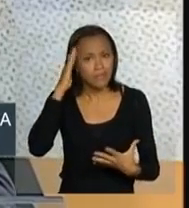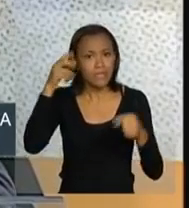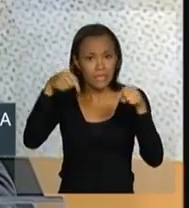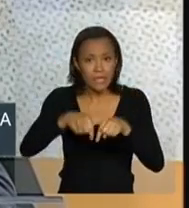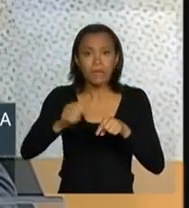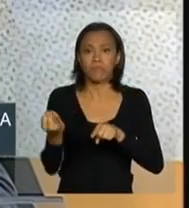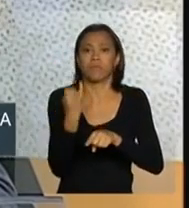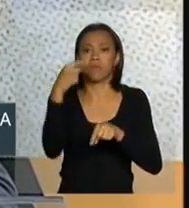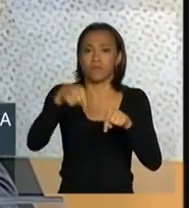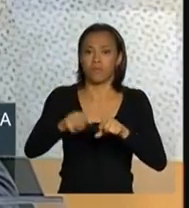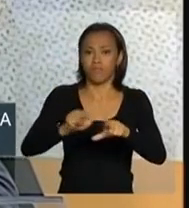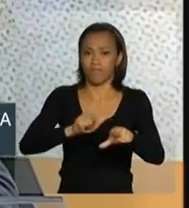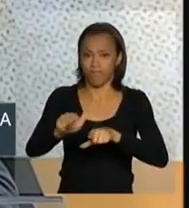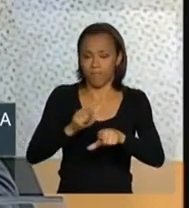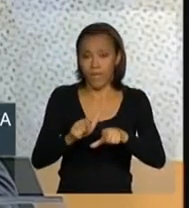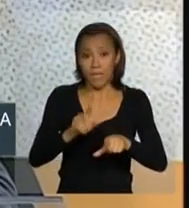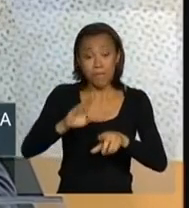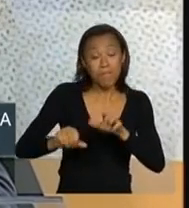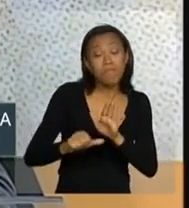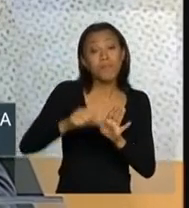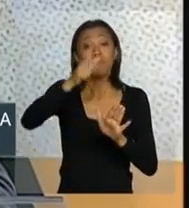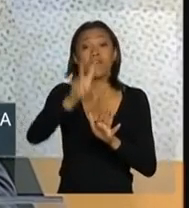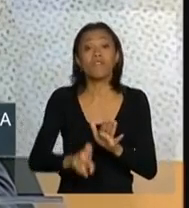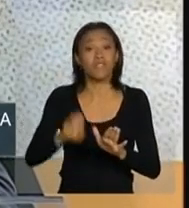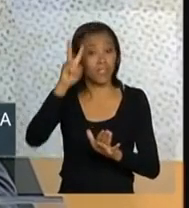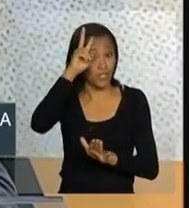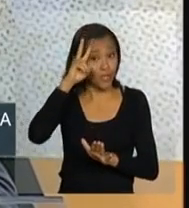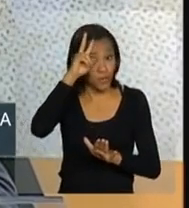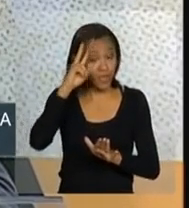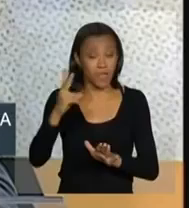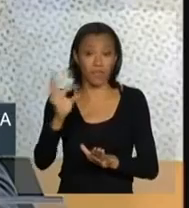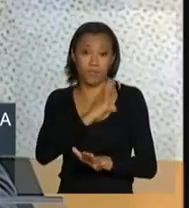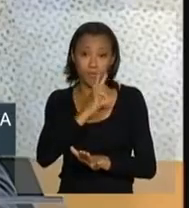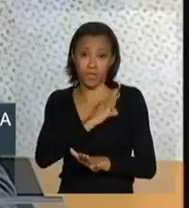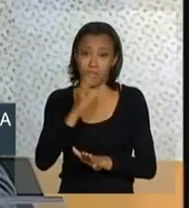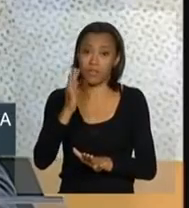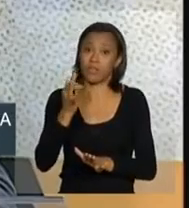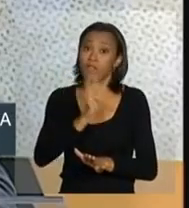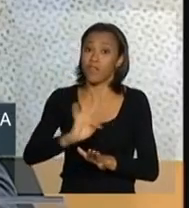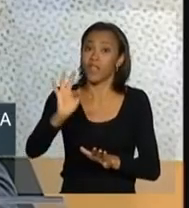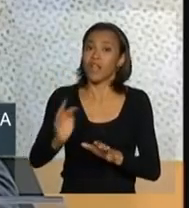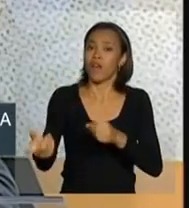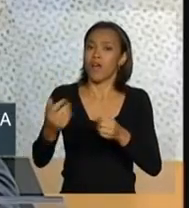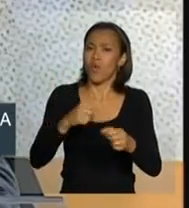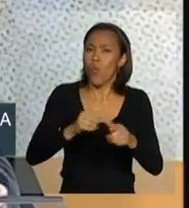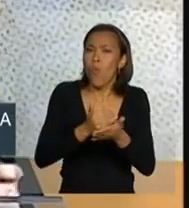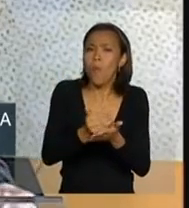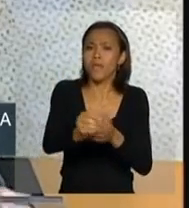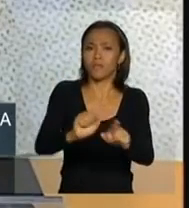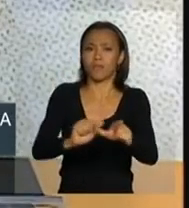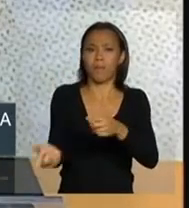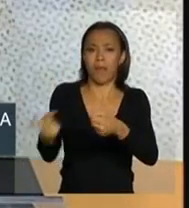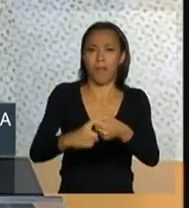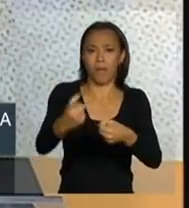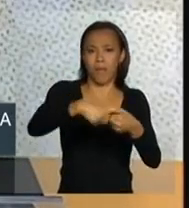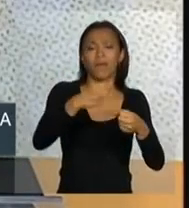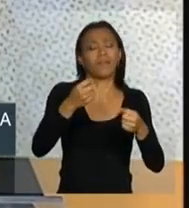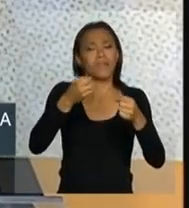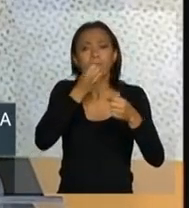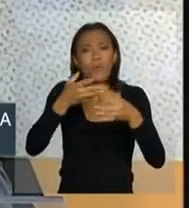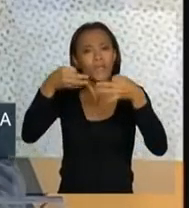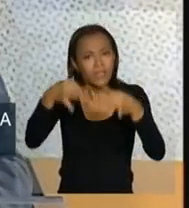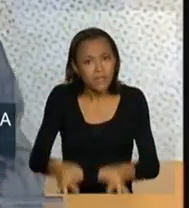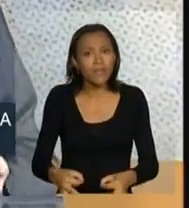E acho que é a primeira vez na história brasileira que as polícias rodoviárias começam a agir de forma integrada. E é evidente que isso dá certo.